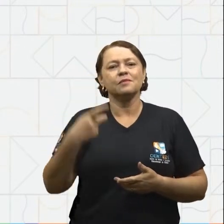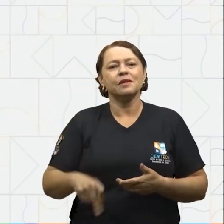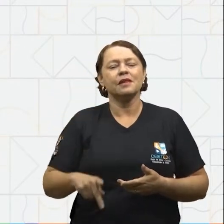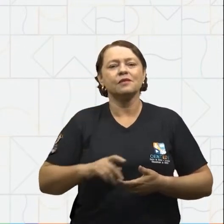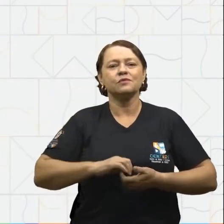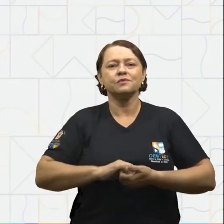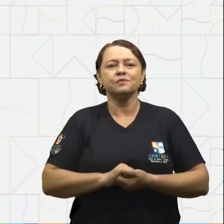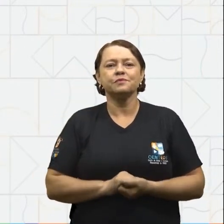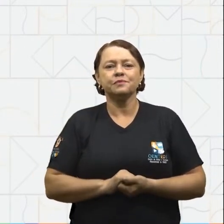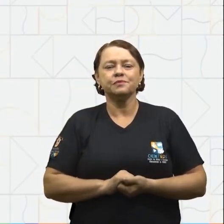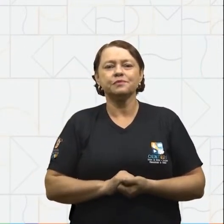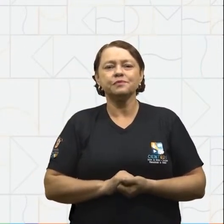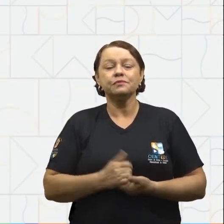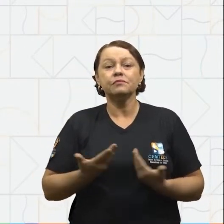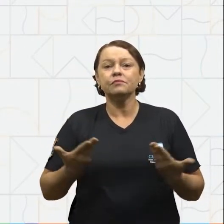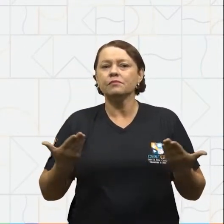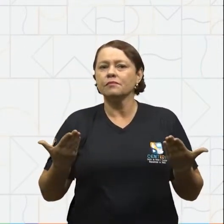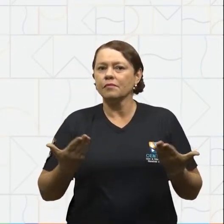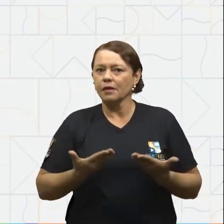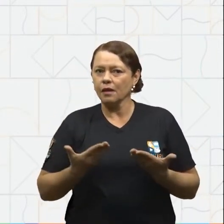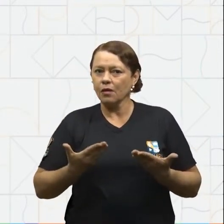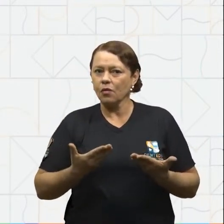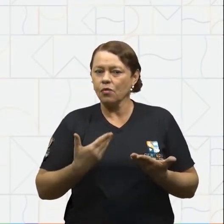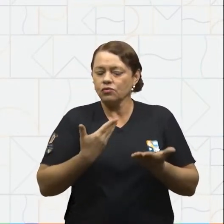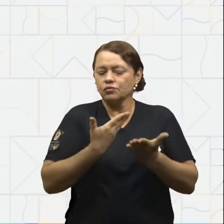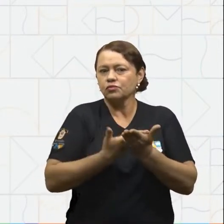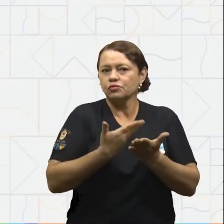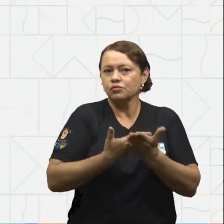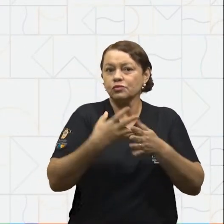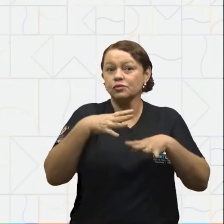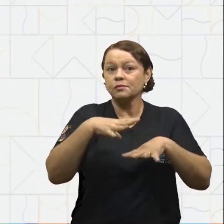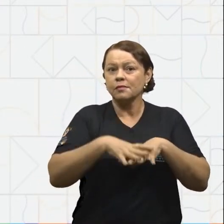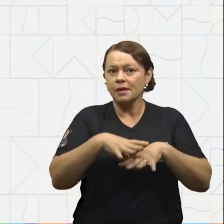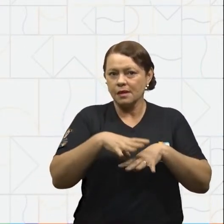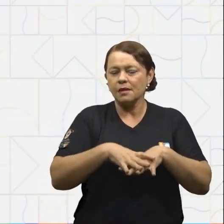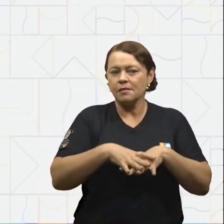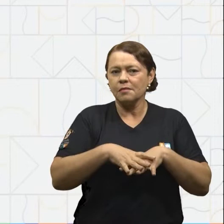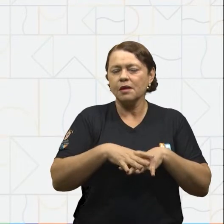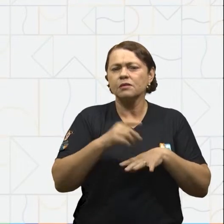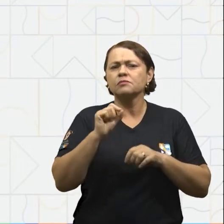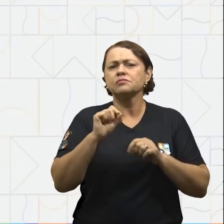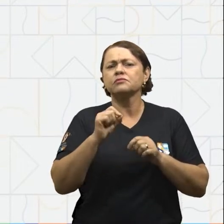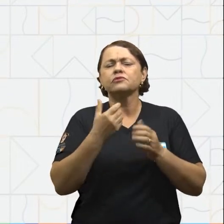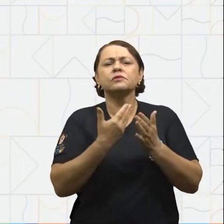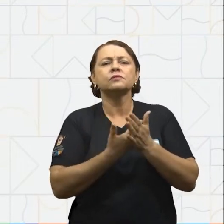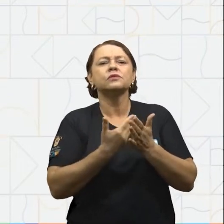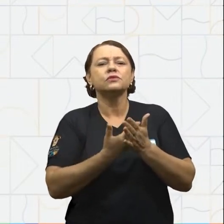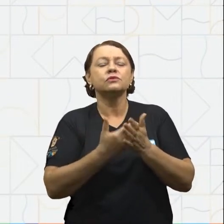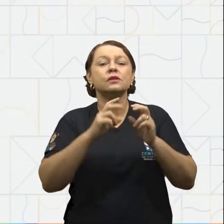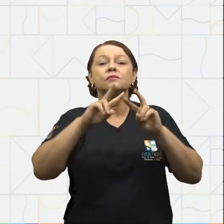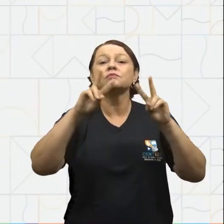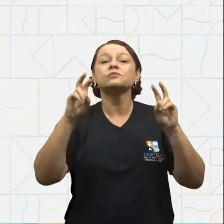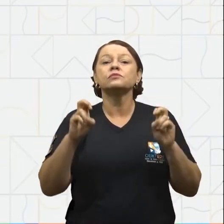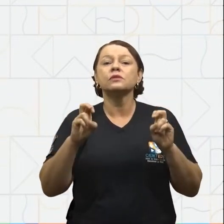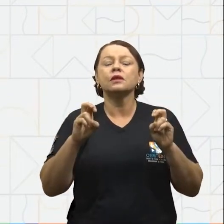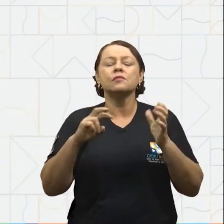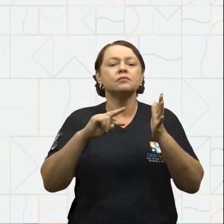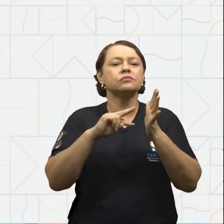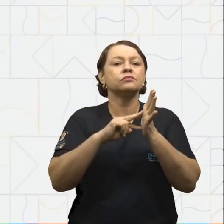CEMED Manaus. Hoje, em nossa aula de matemática, iremos estudar sobre